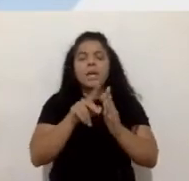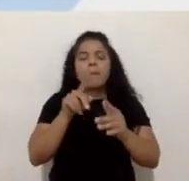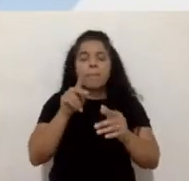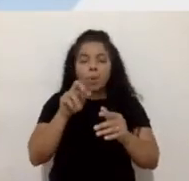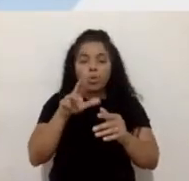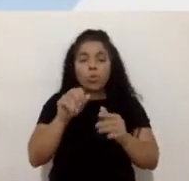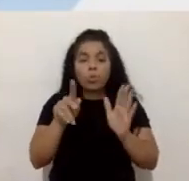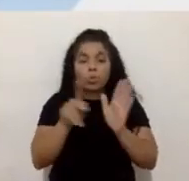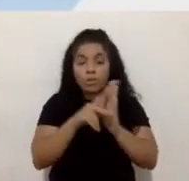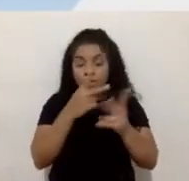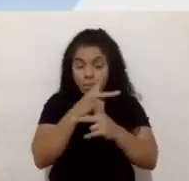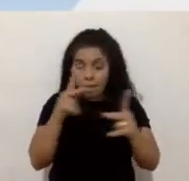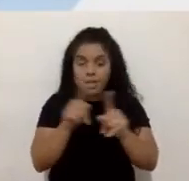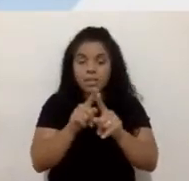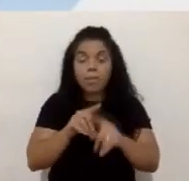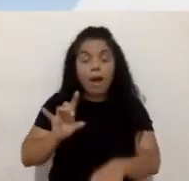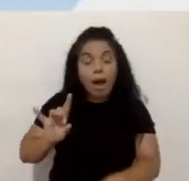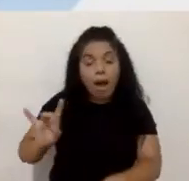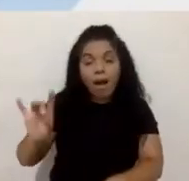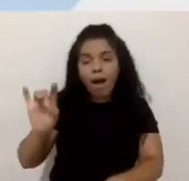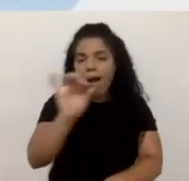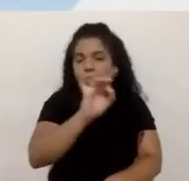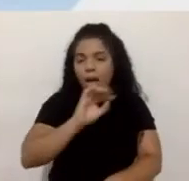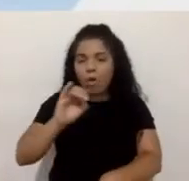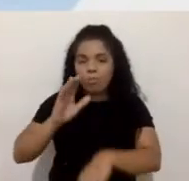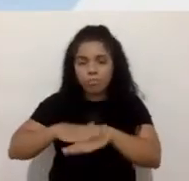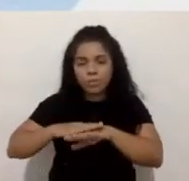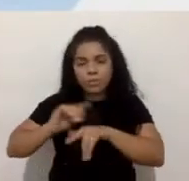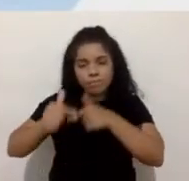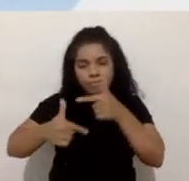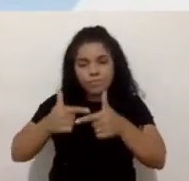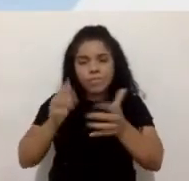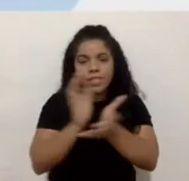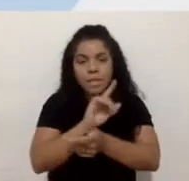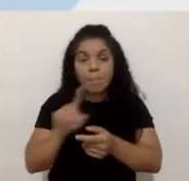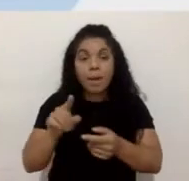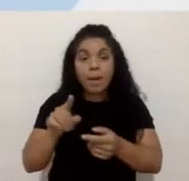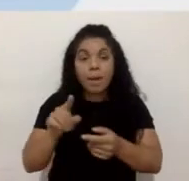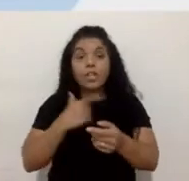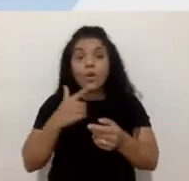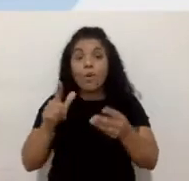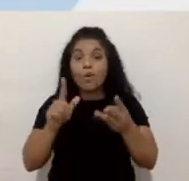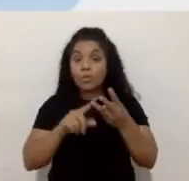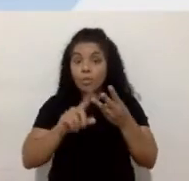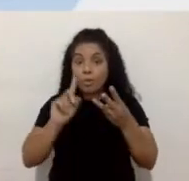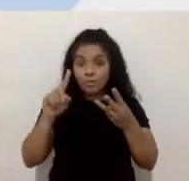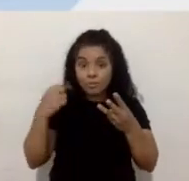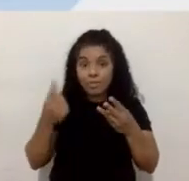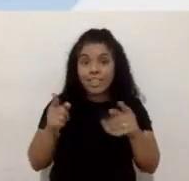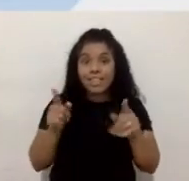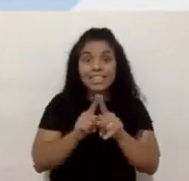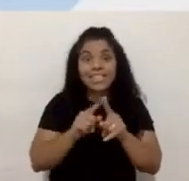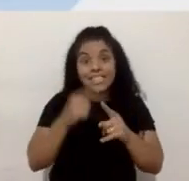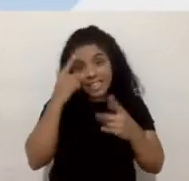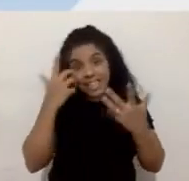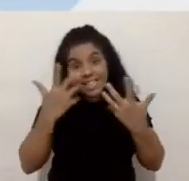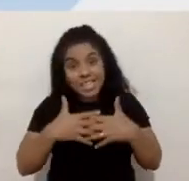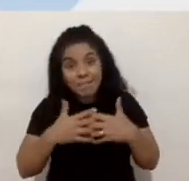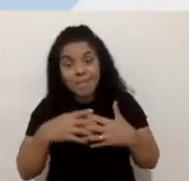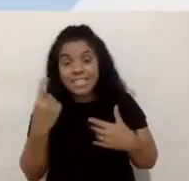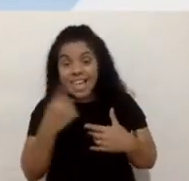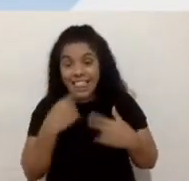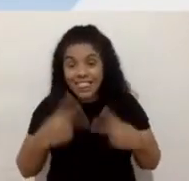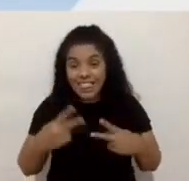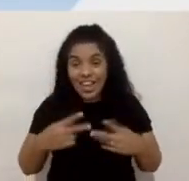cada um tem que fazer a sua parte, né. E aí tem um outro ponto, que para além da gente pensar que nós aqui como